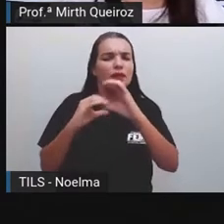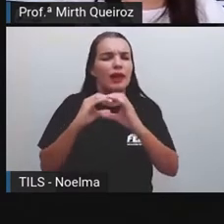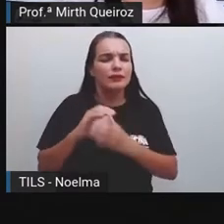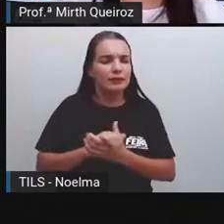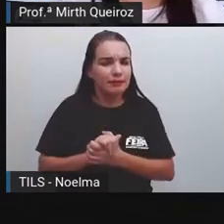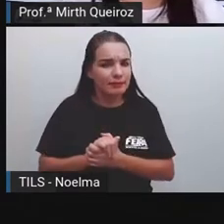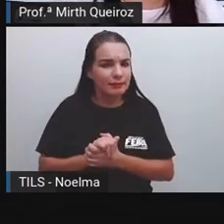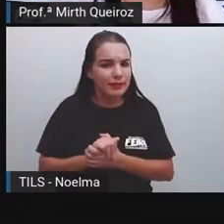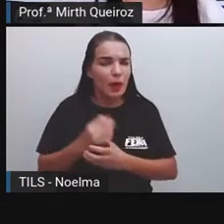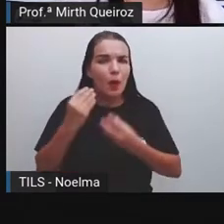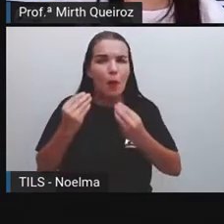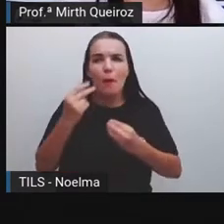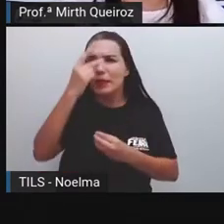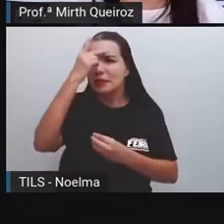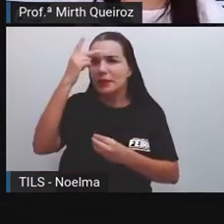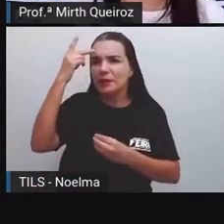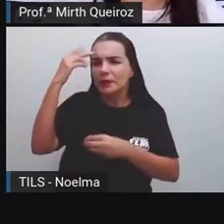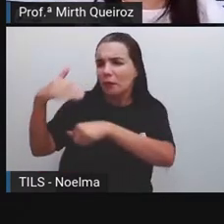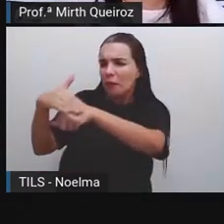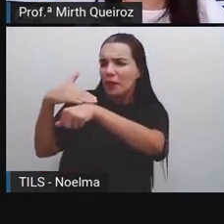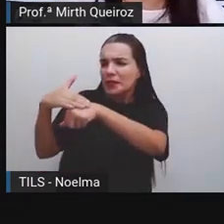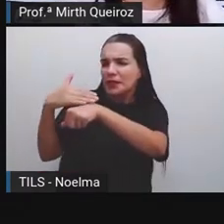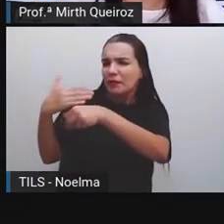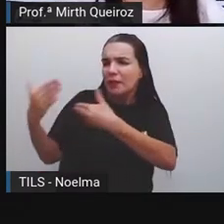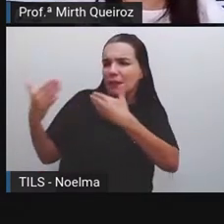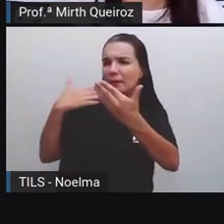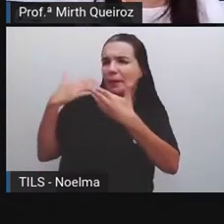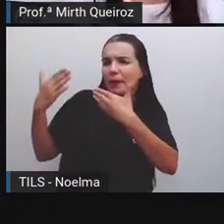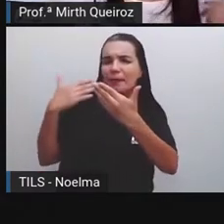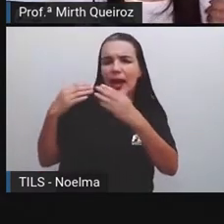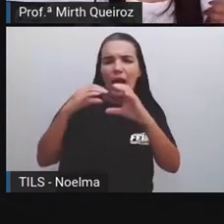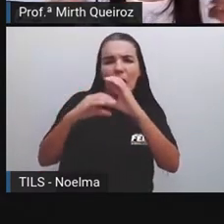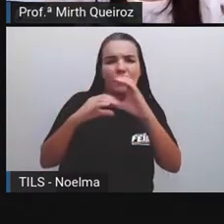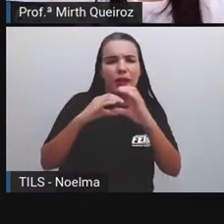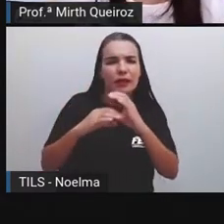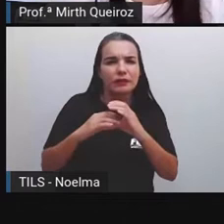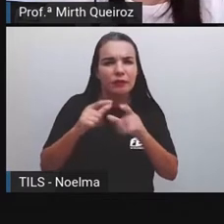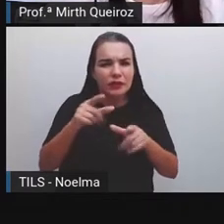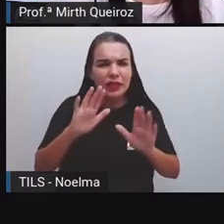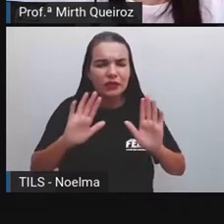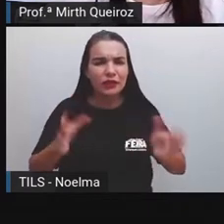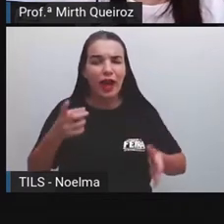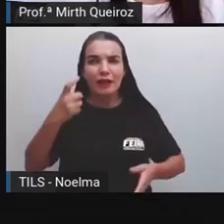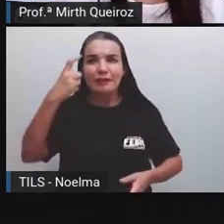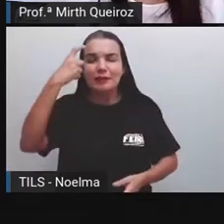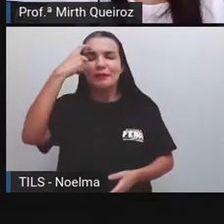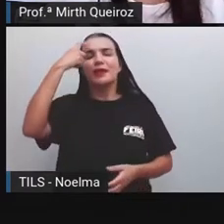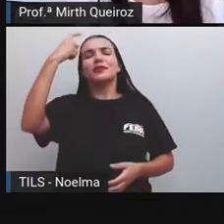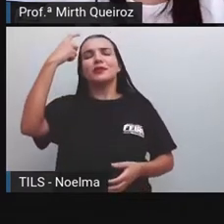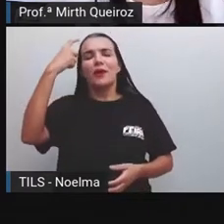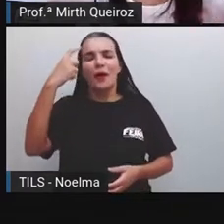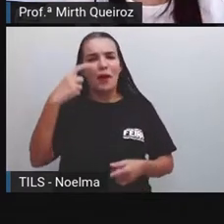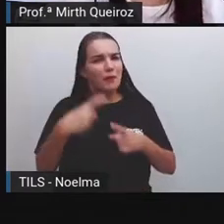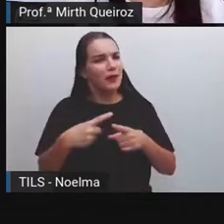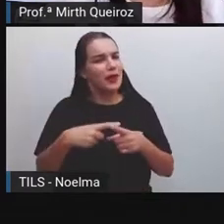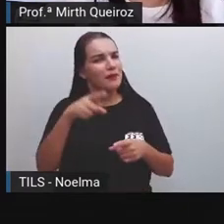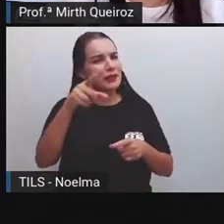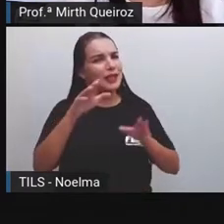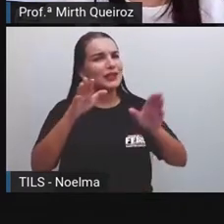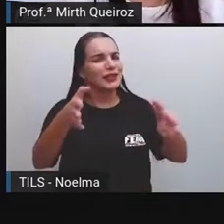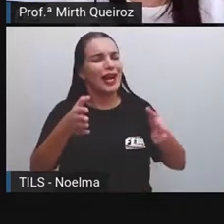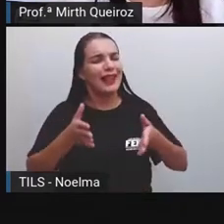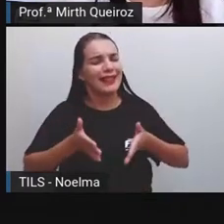Como é que as pessoas se comunicavam antes de existir as redes sociais? Vocês já se imaginam? Porque vocês praticamente já